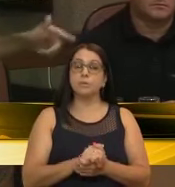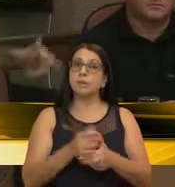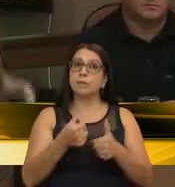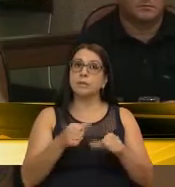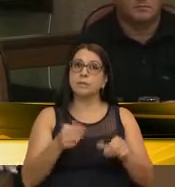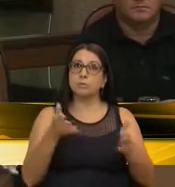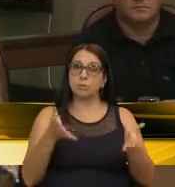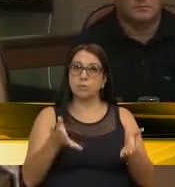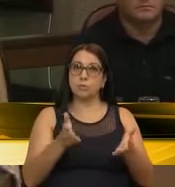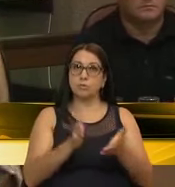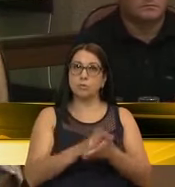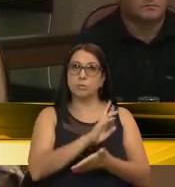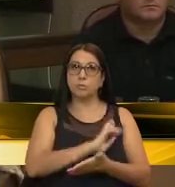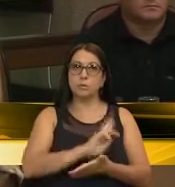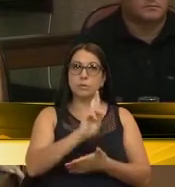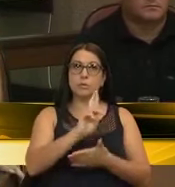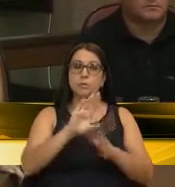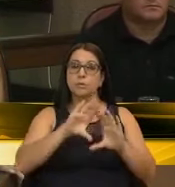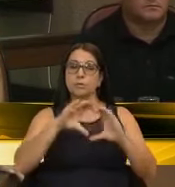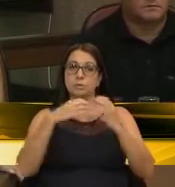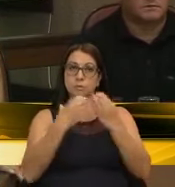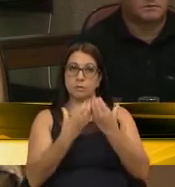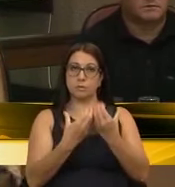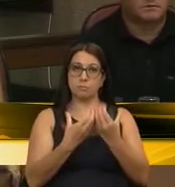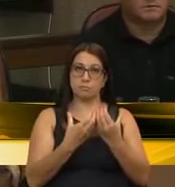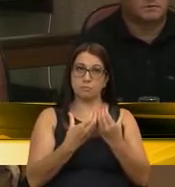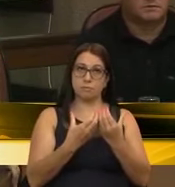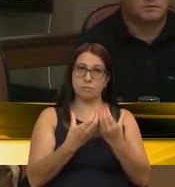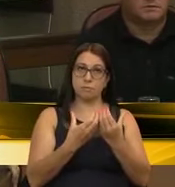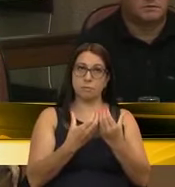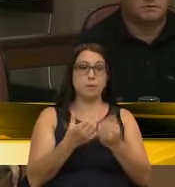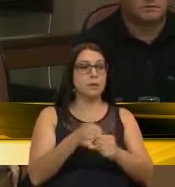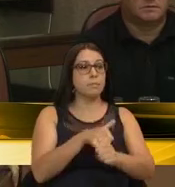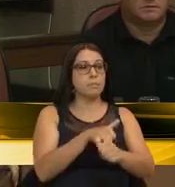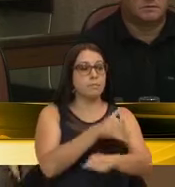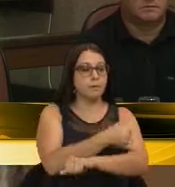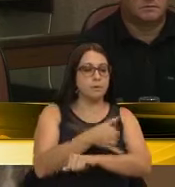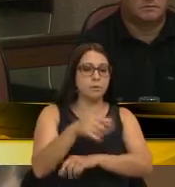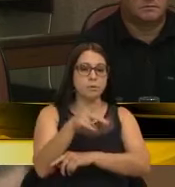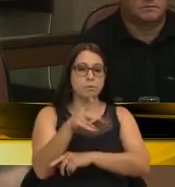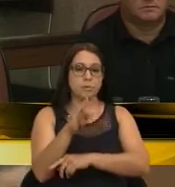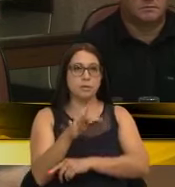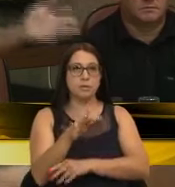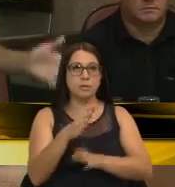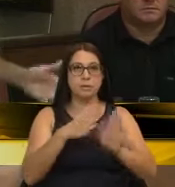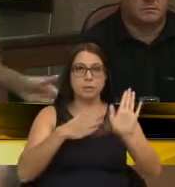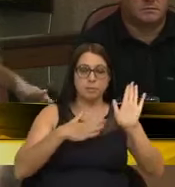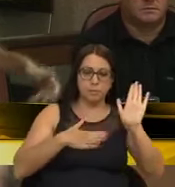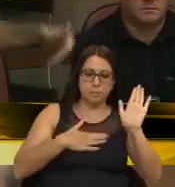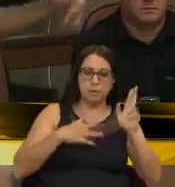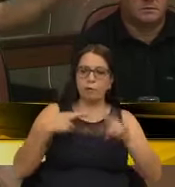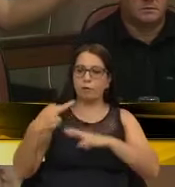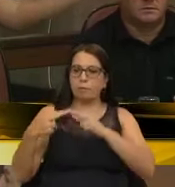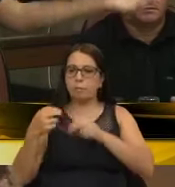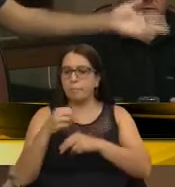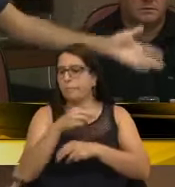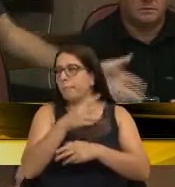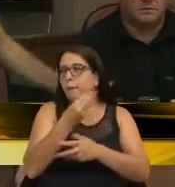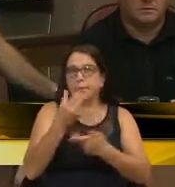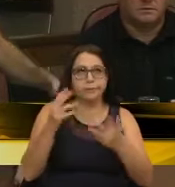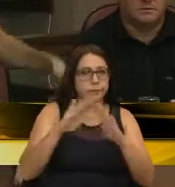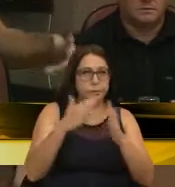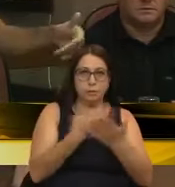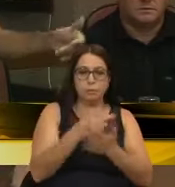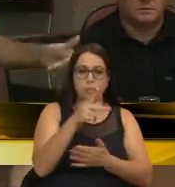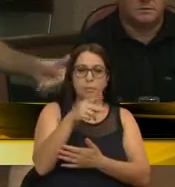hoje representando a comunidade. Passou, vereador, o governo do PT prometendo reformar mil e poucas escolas, passou o governo do